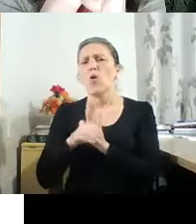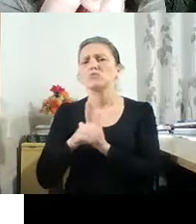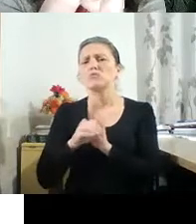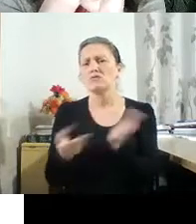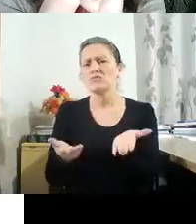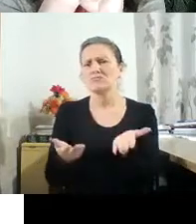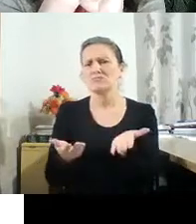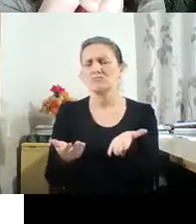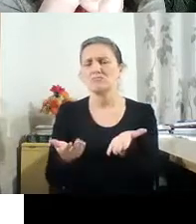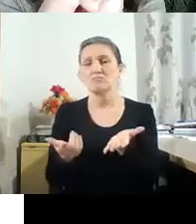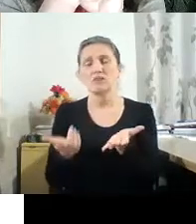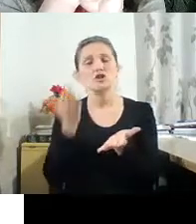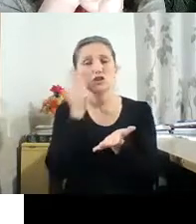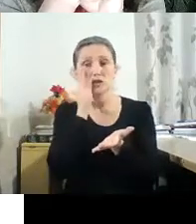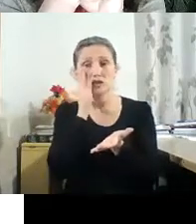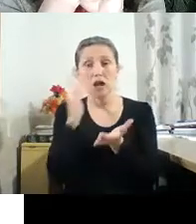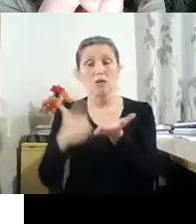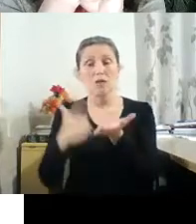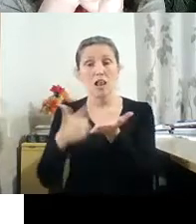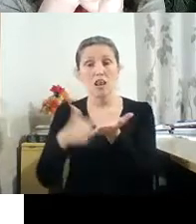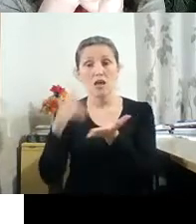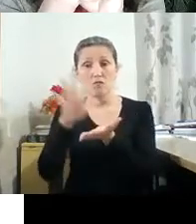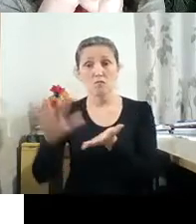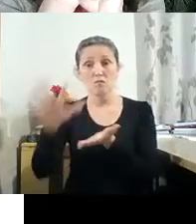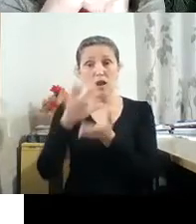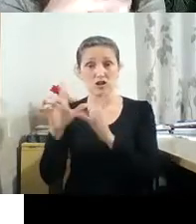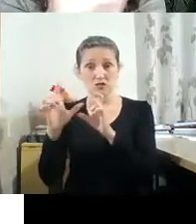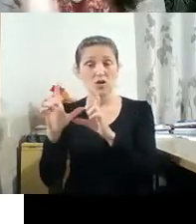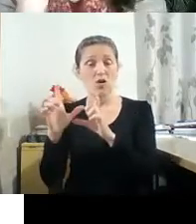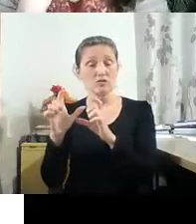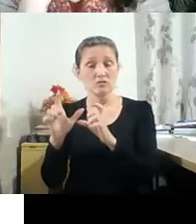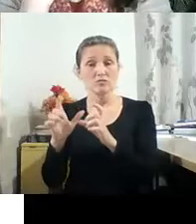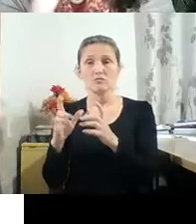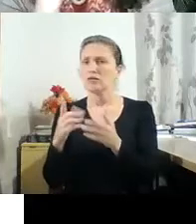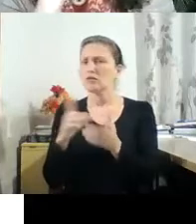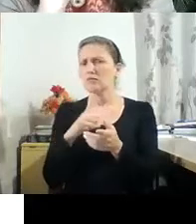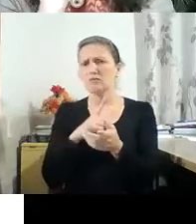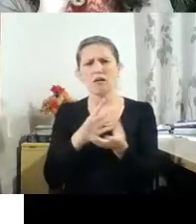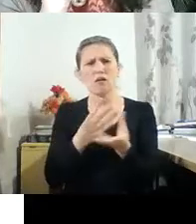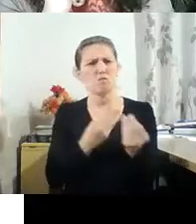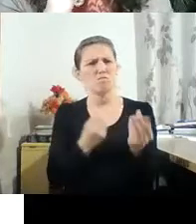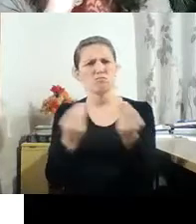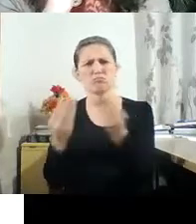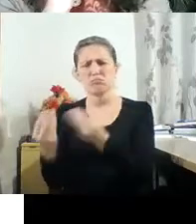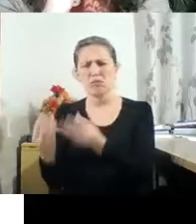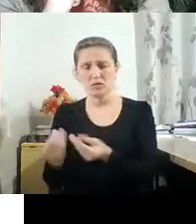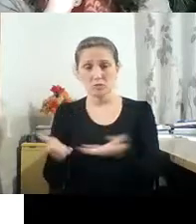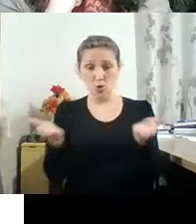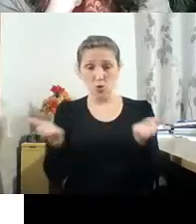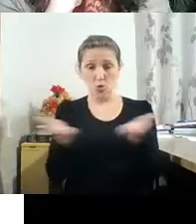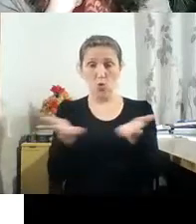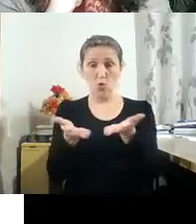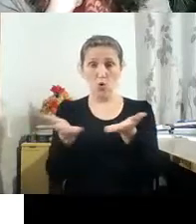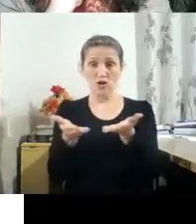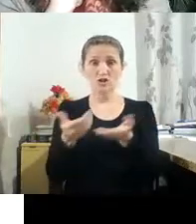fotolivro. Inclusive, fotolivro, muitos livros foram feitos sem serem fotolivros e hoje, como o livro